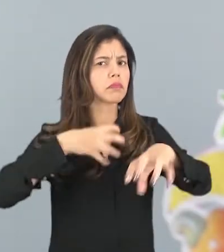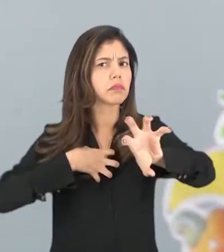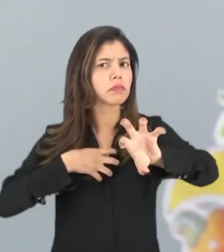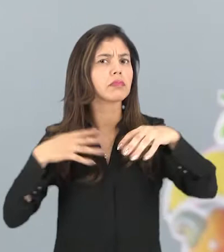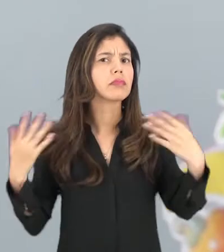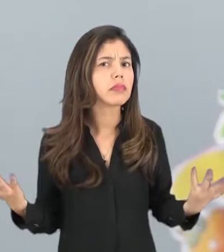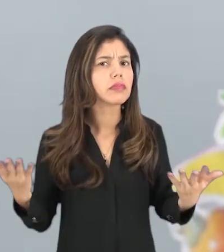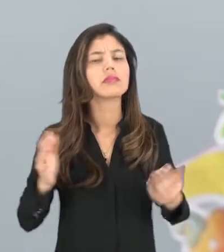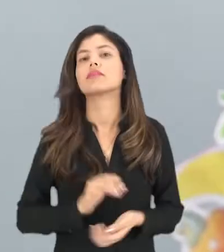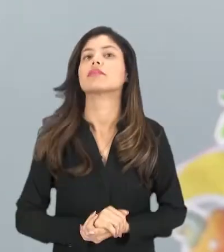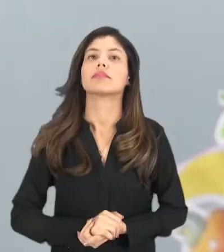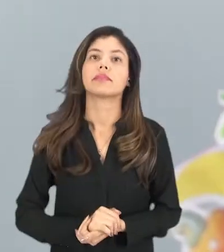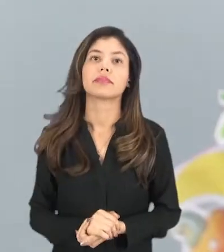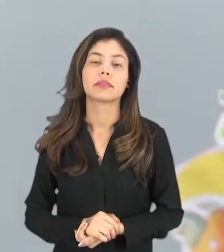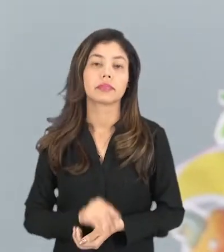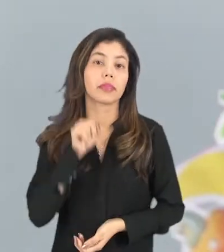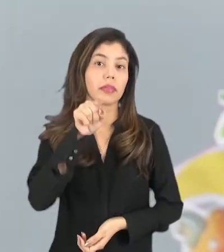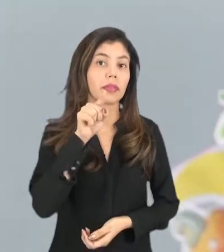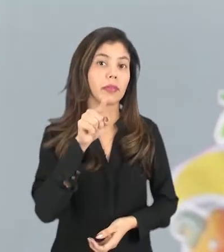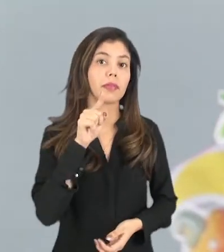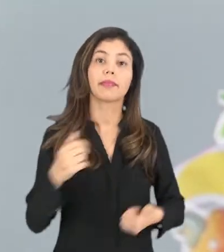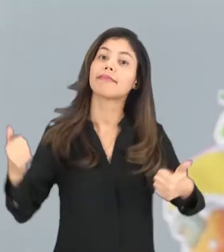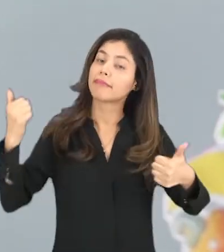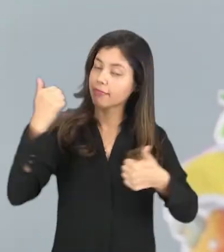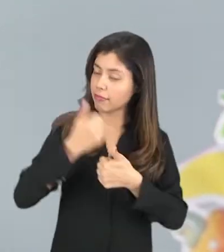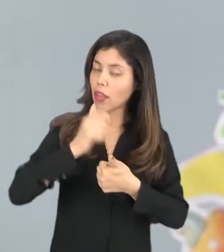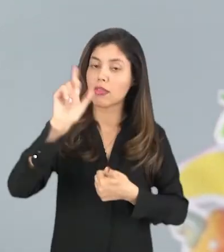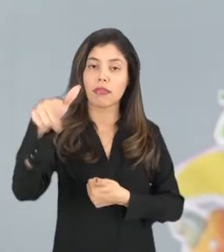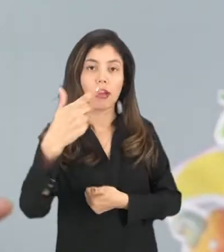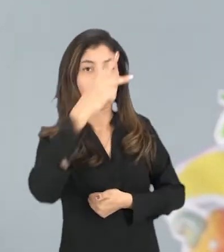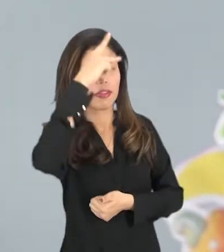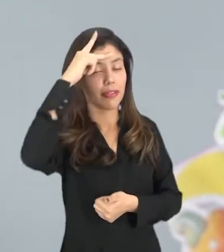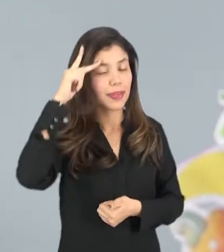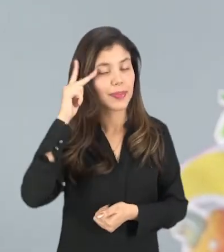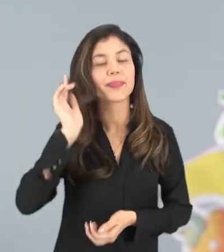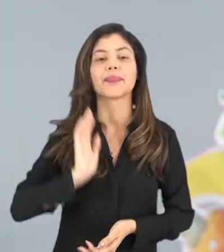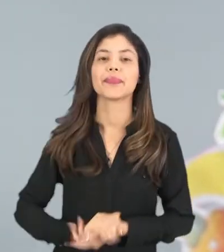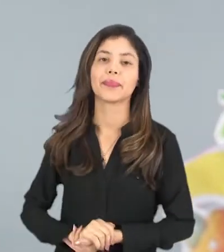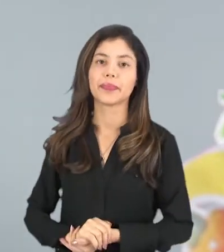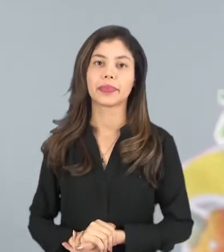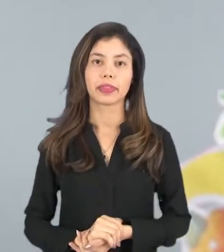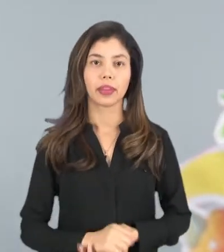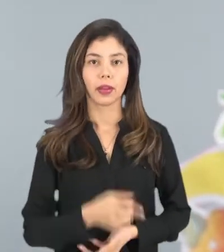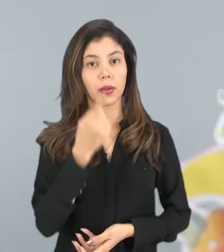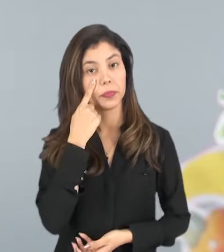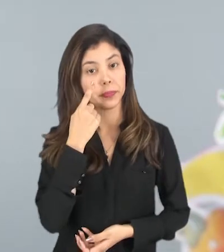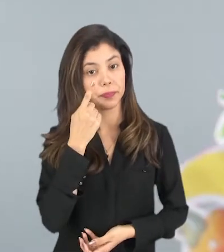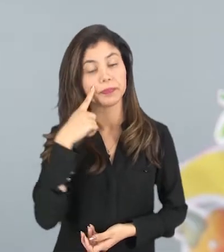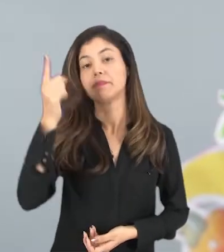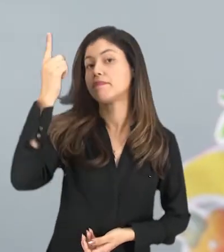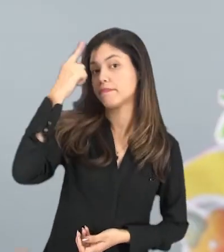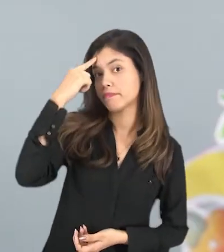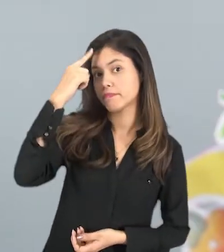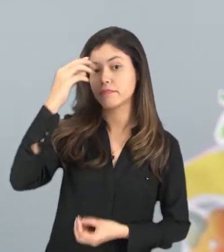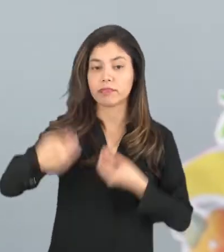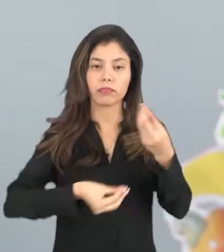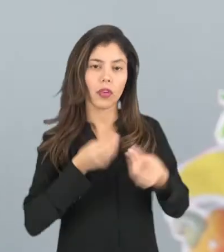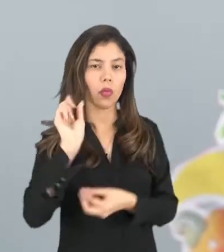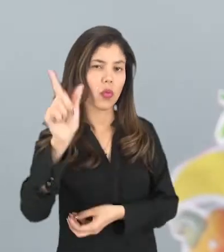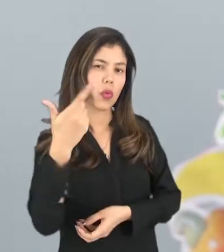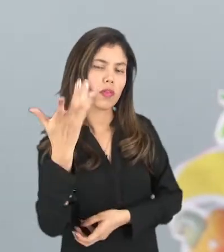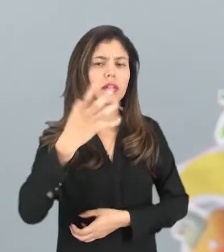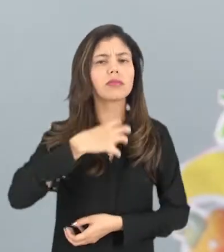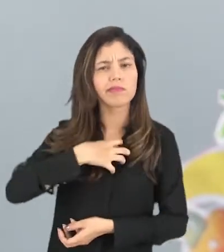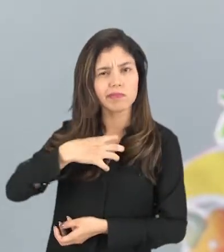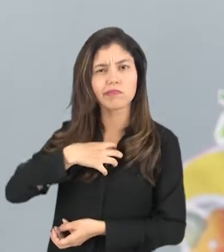A empatia é você se colocar no lugar do outro. Você imaginar como o outro vai